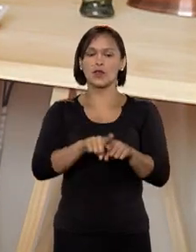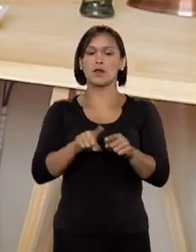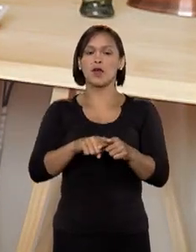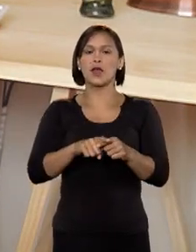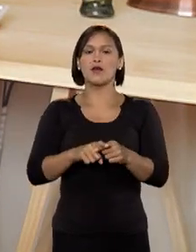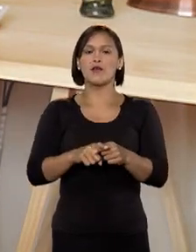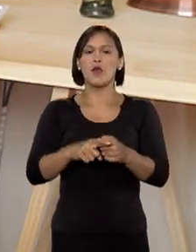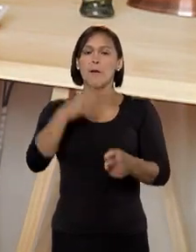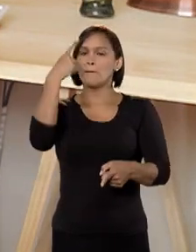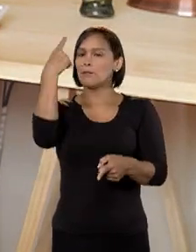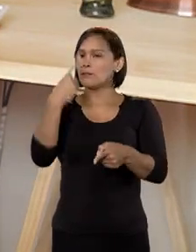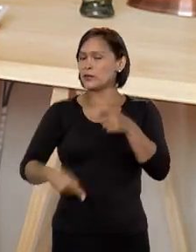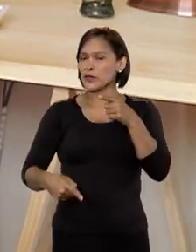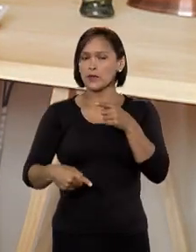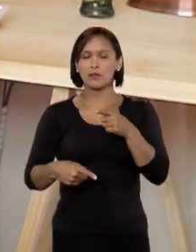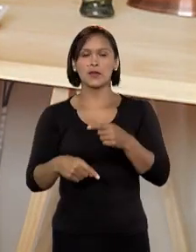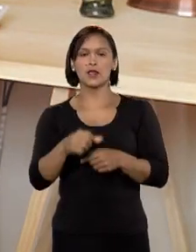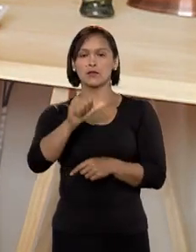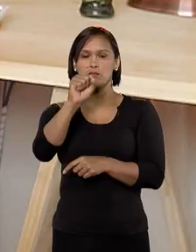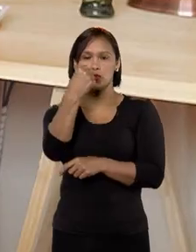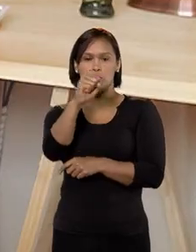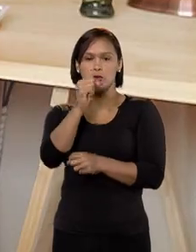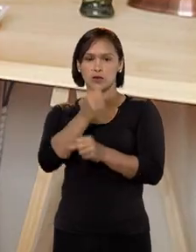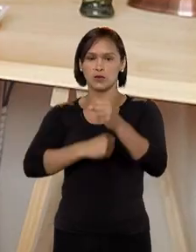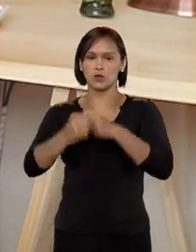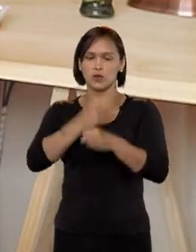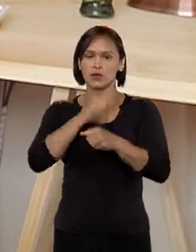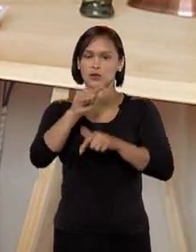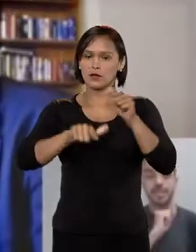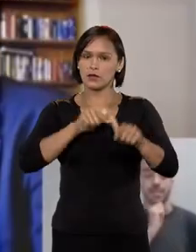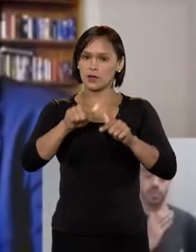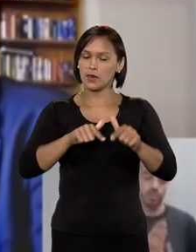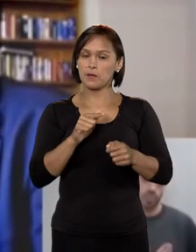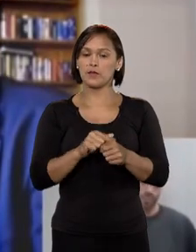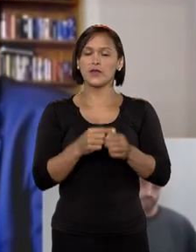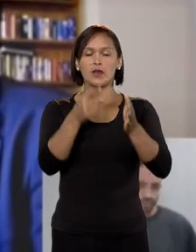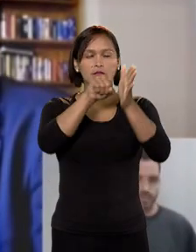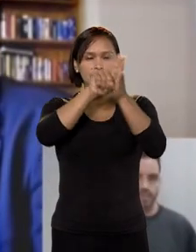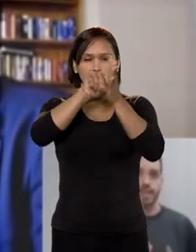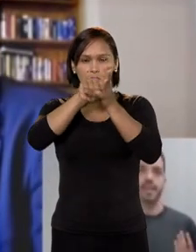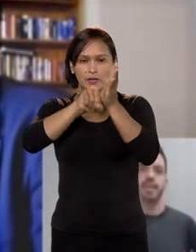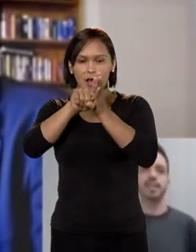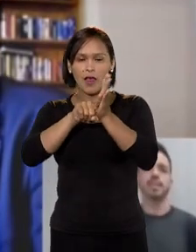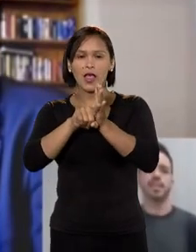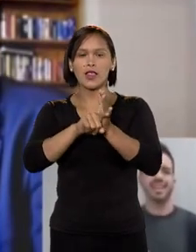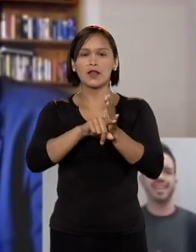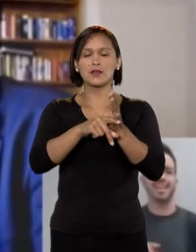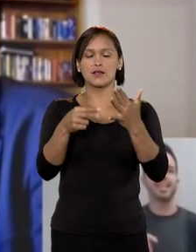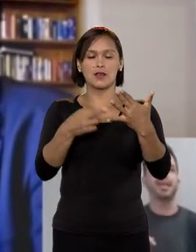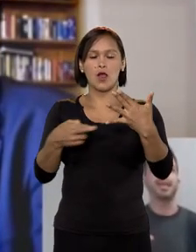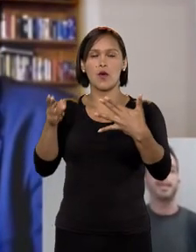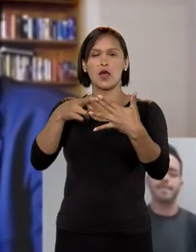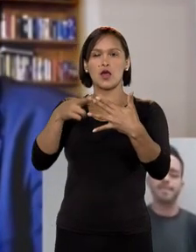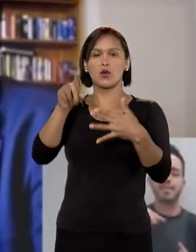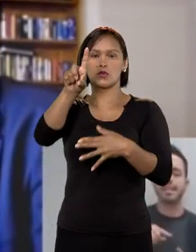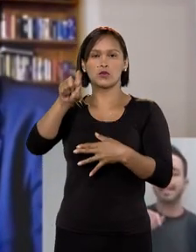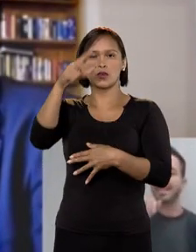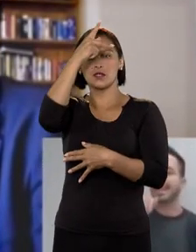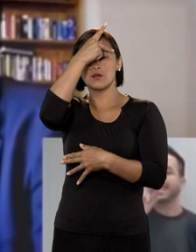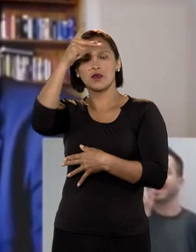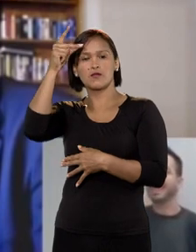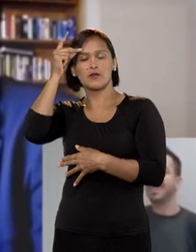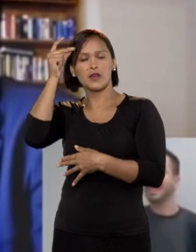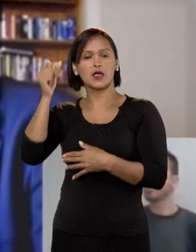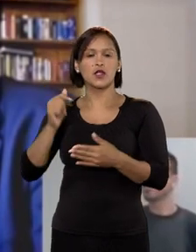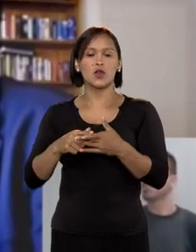exercer qualquer função pública pelo prazo de oito anos. Ao analisar o recurso do ex-prefeito, o relator ministro